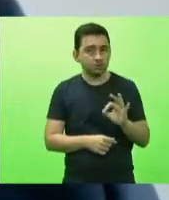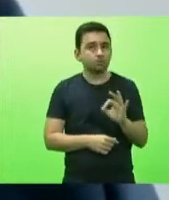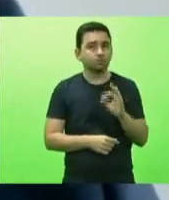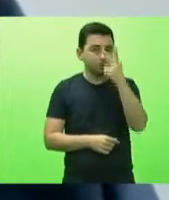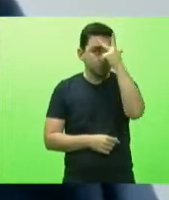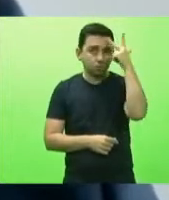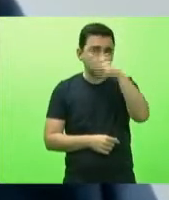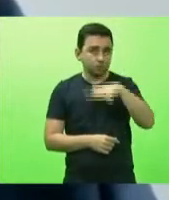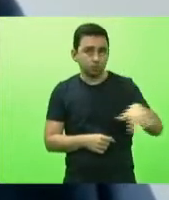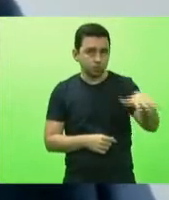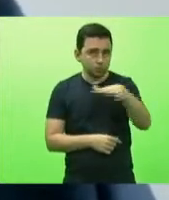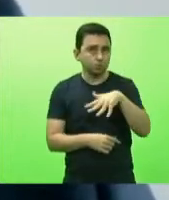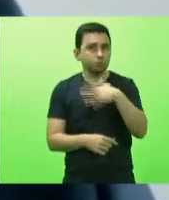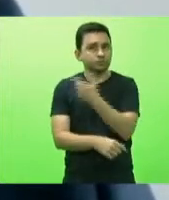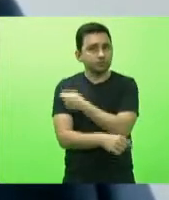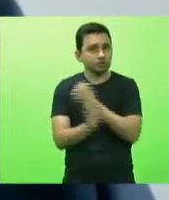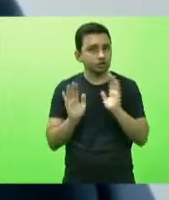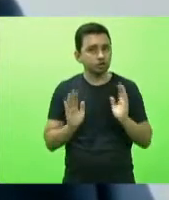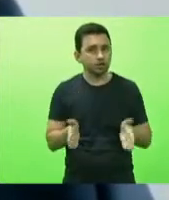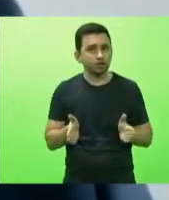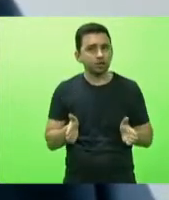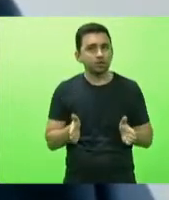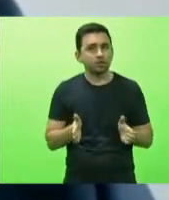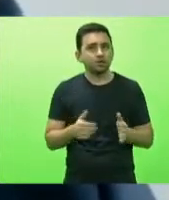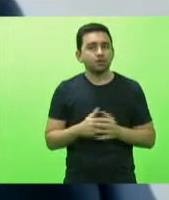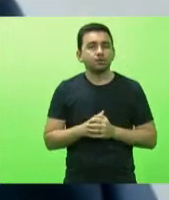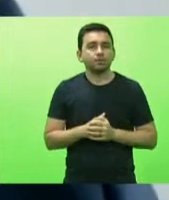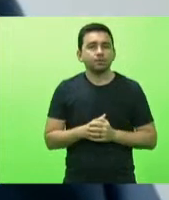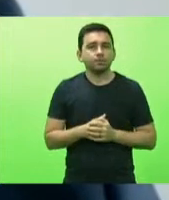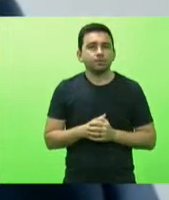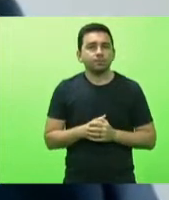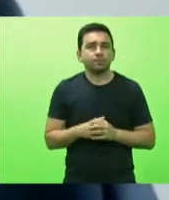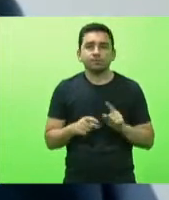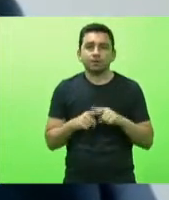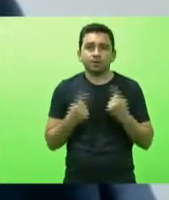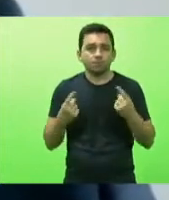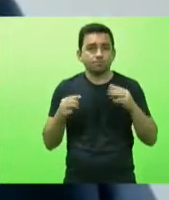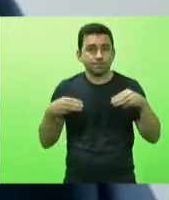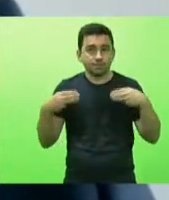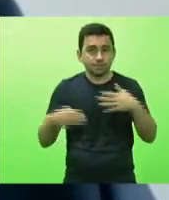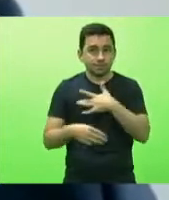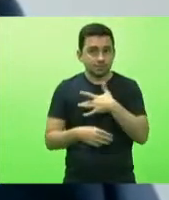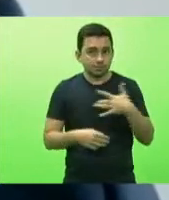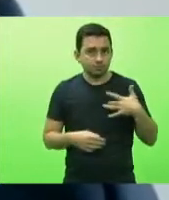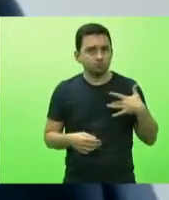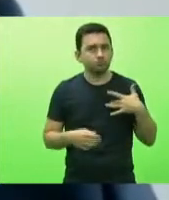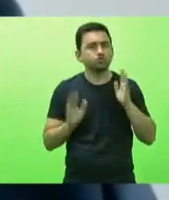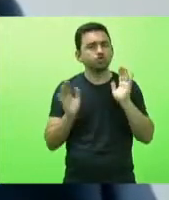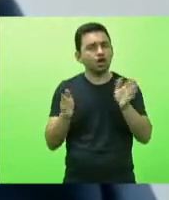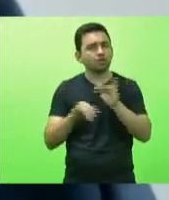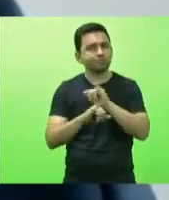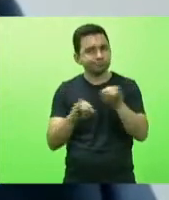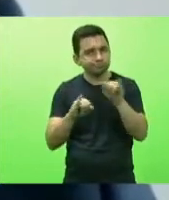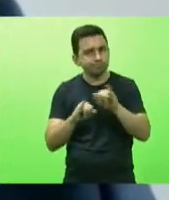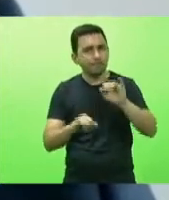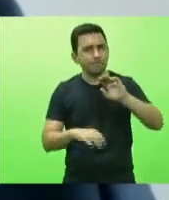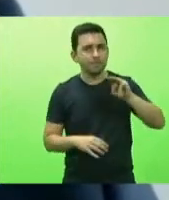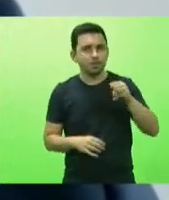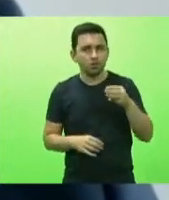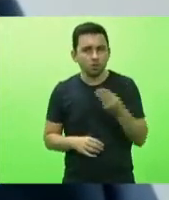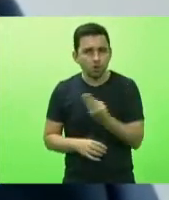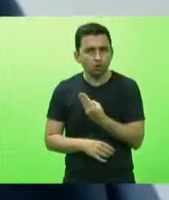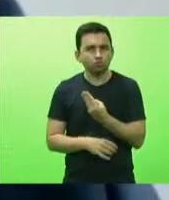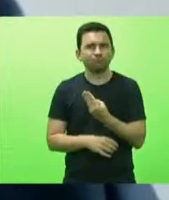isso está diretamente relacionado ao quantitativo de doses o Ministério da Saúde tem se manifestado em milhões de doses tanto da